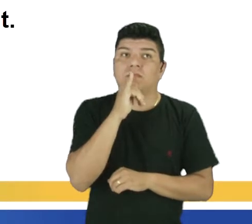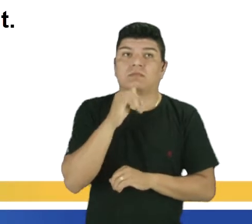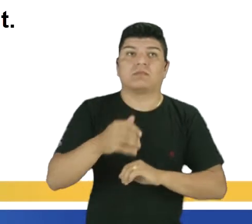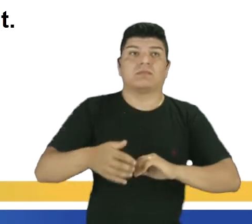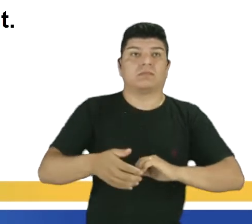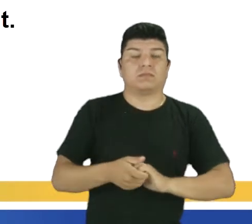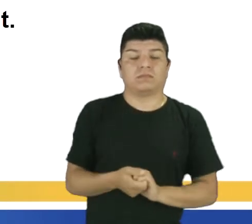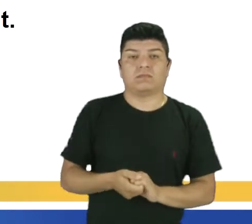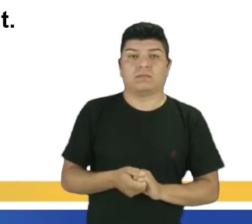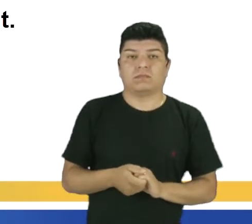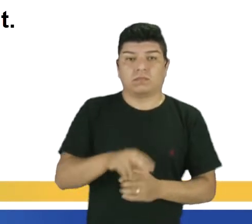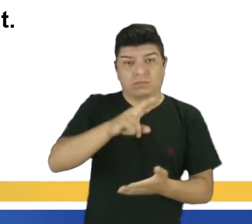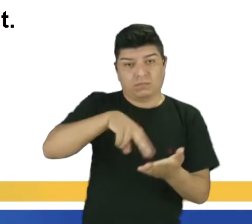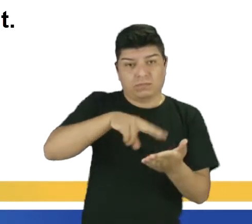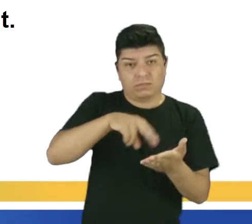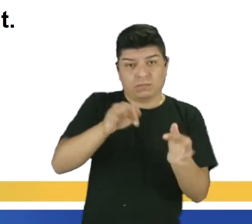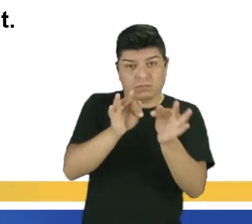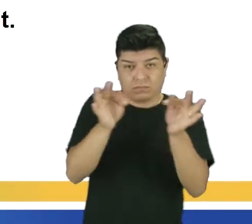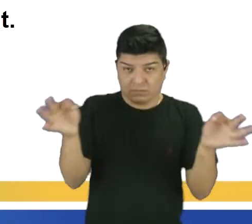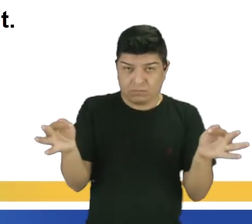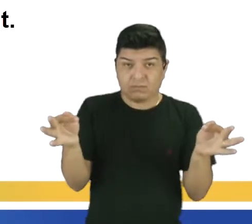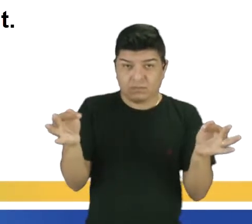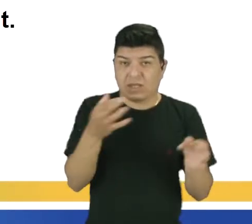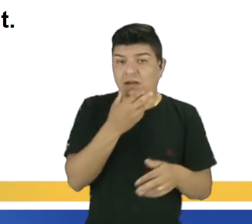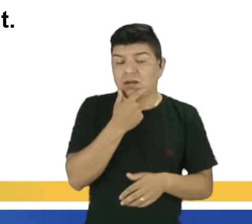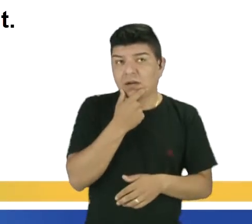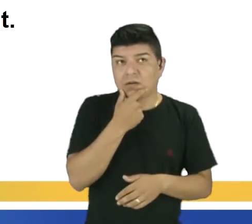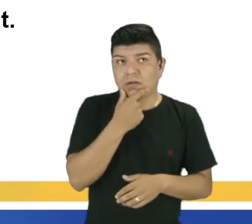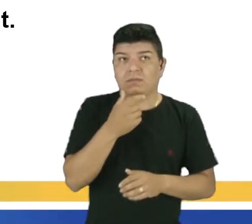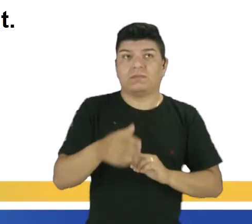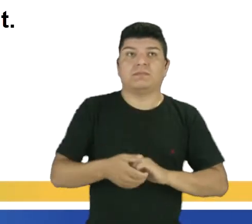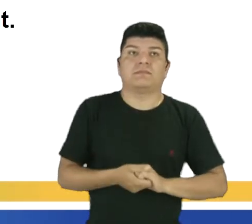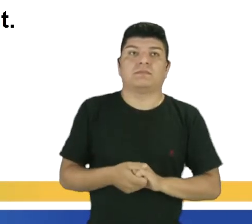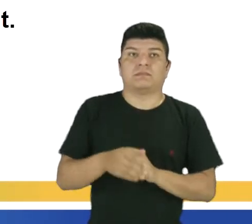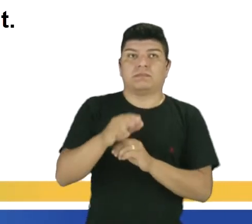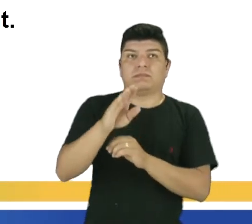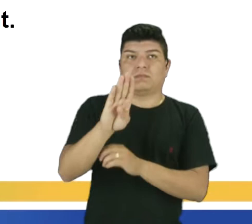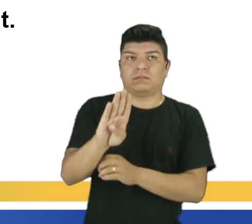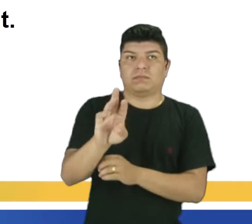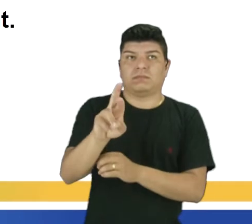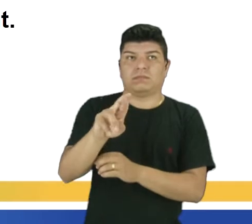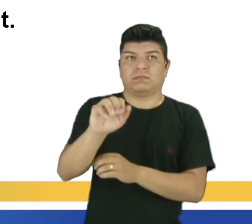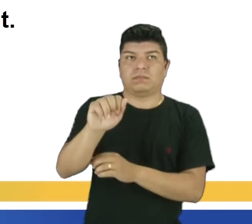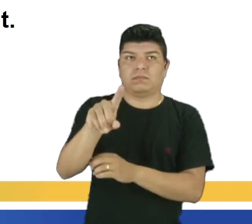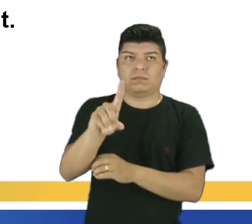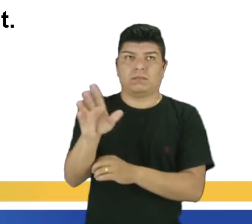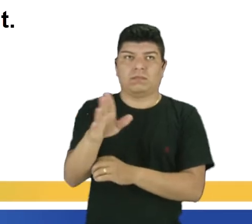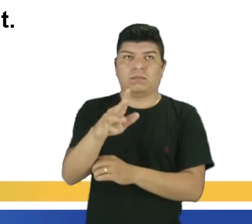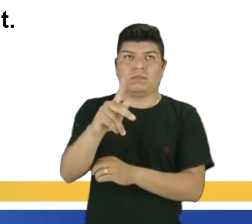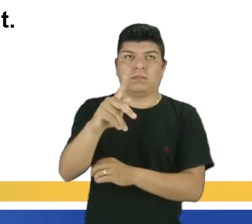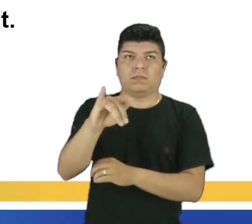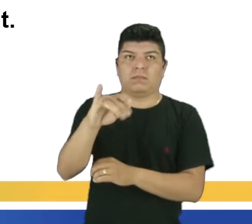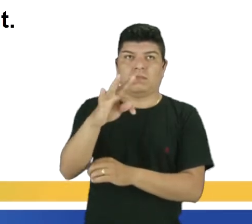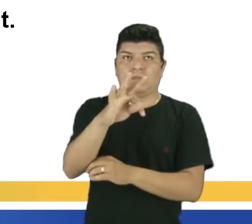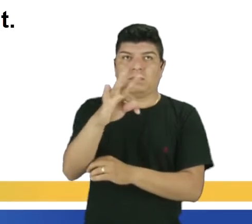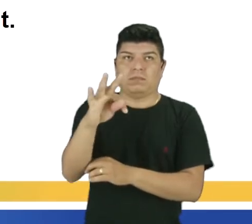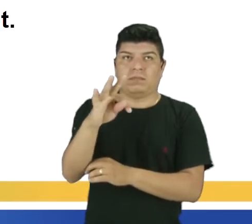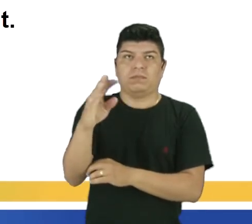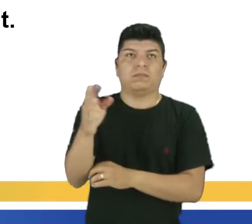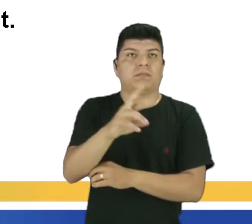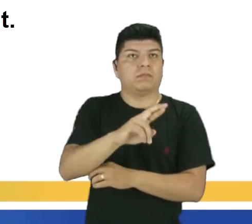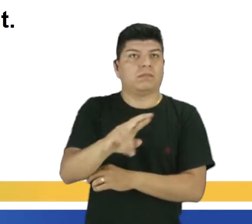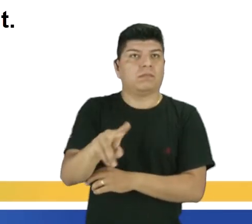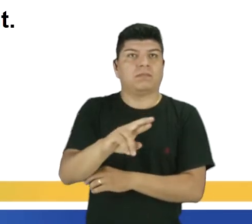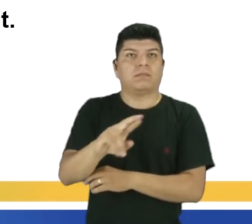concordar comigo, né, mas qual é a frase que tem? Brad Pitt is not as handsome as they